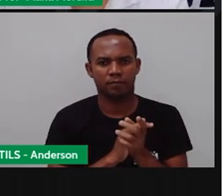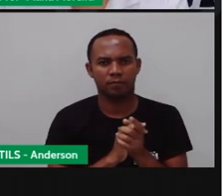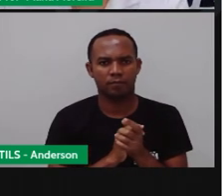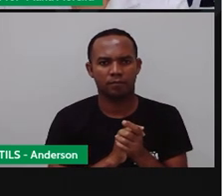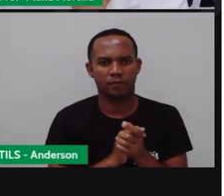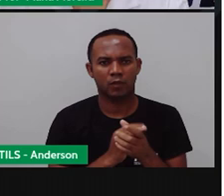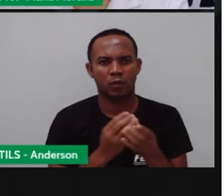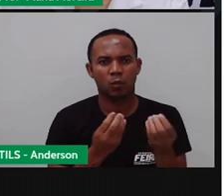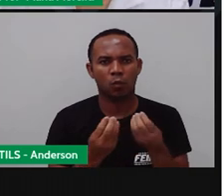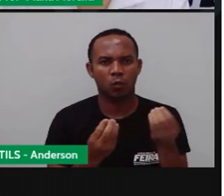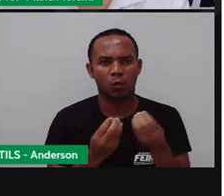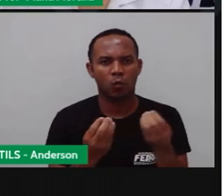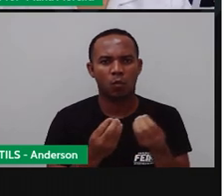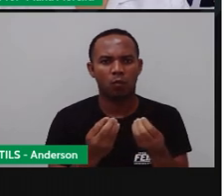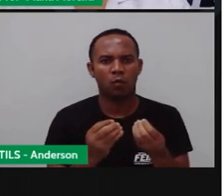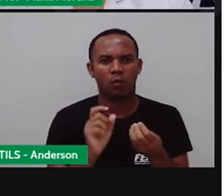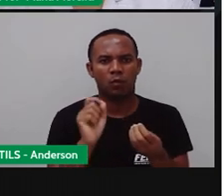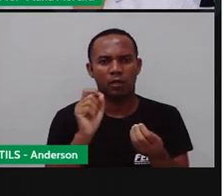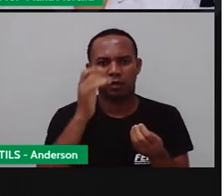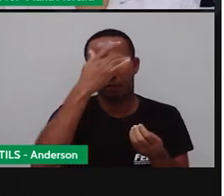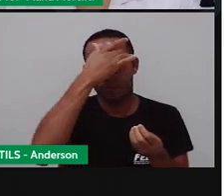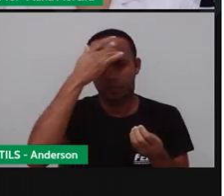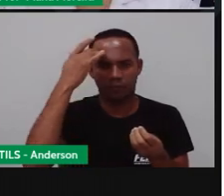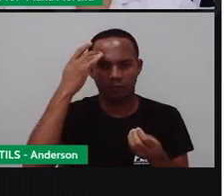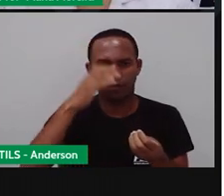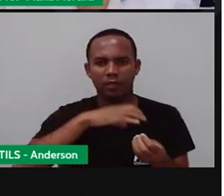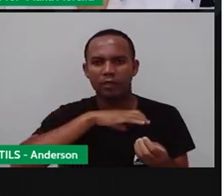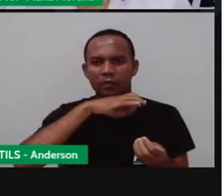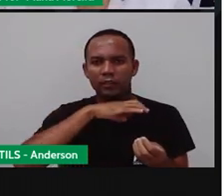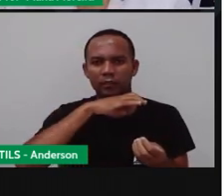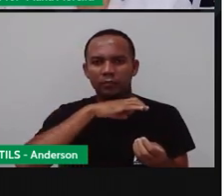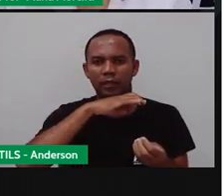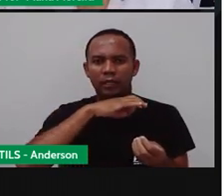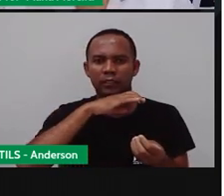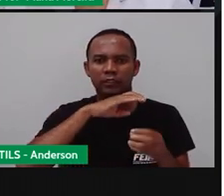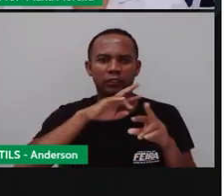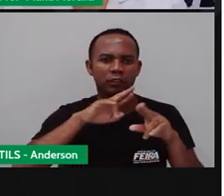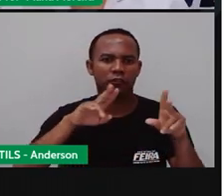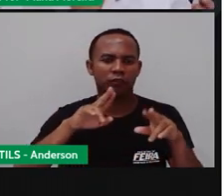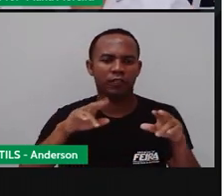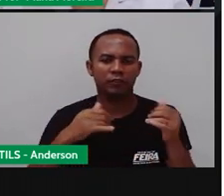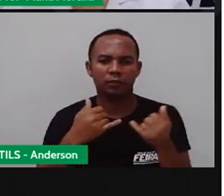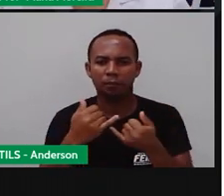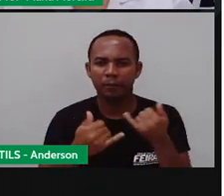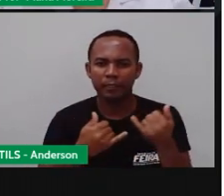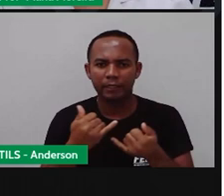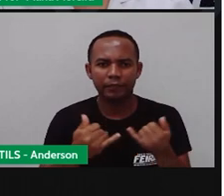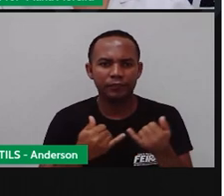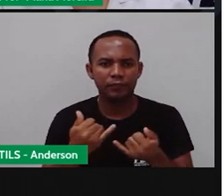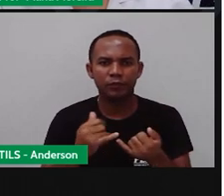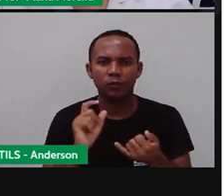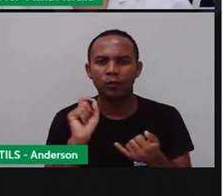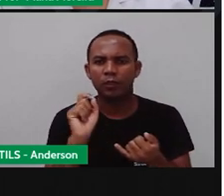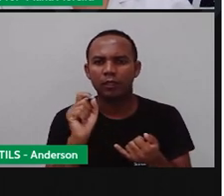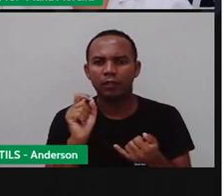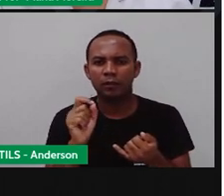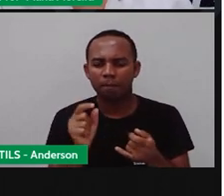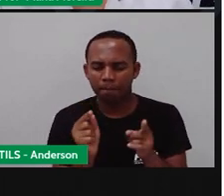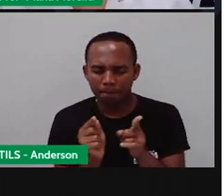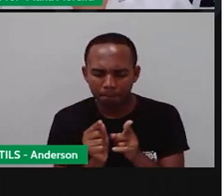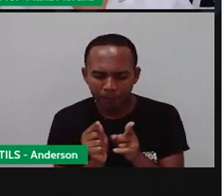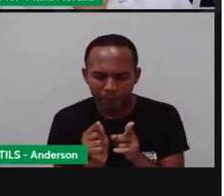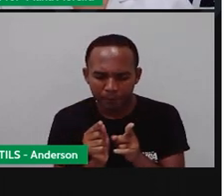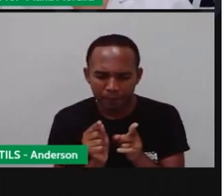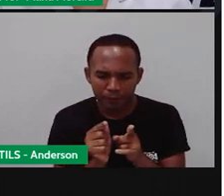Habitantes Para pessoas Animais Veículos Utilize brinquedos Você pode pegar os brinquedinhos E colocar em miniaturas